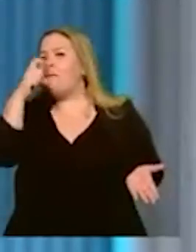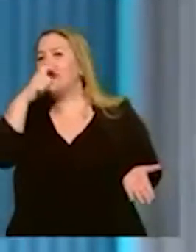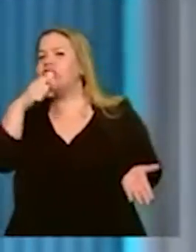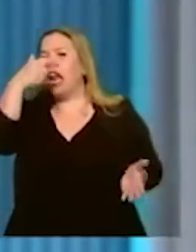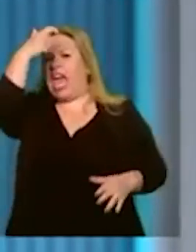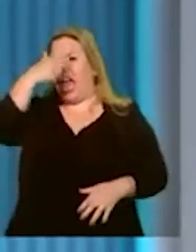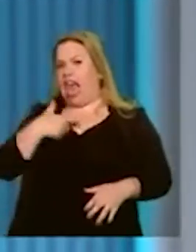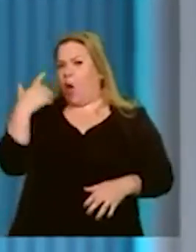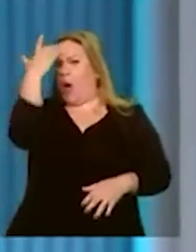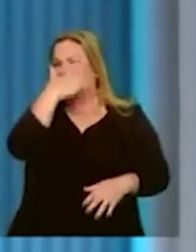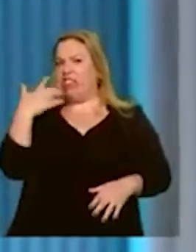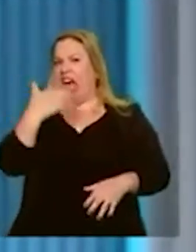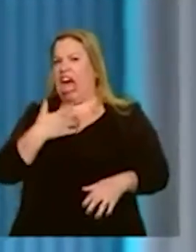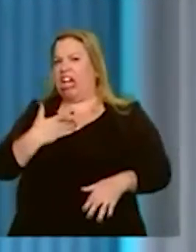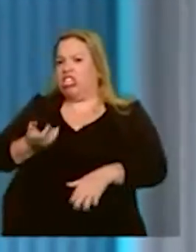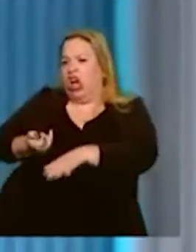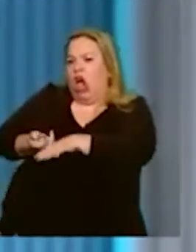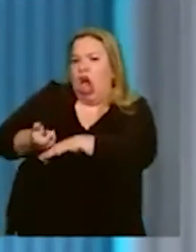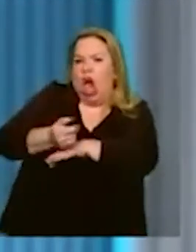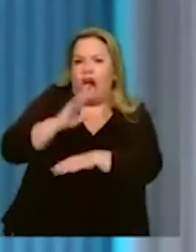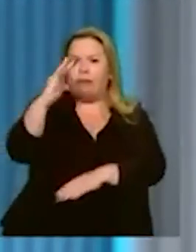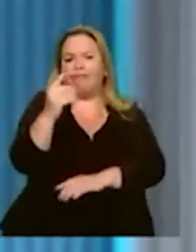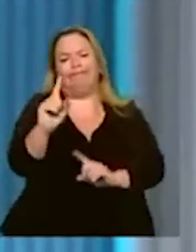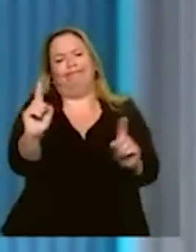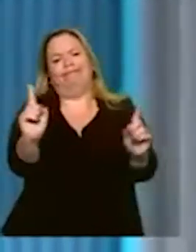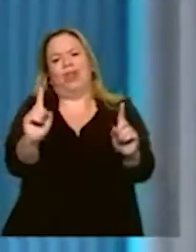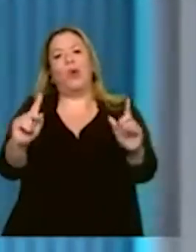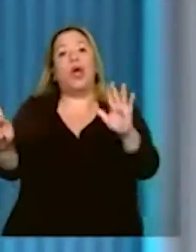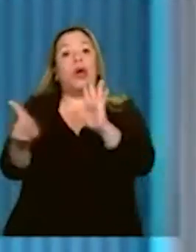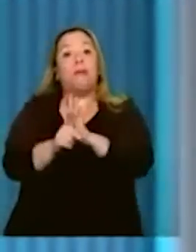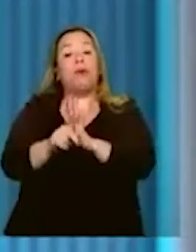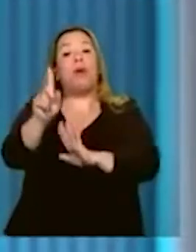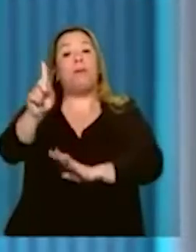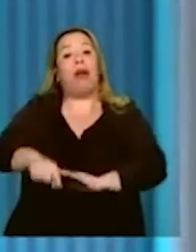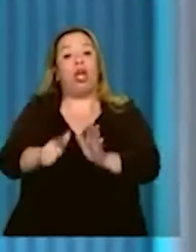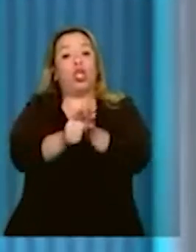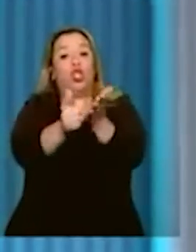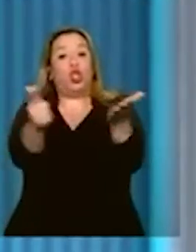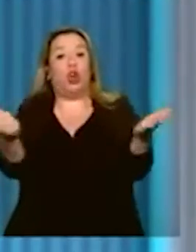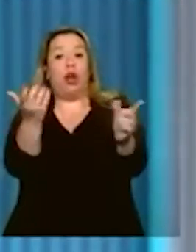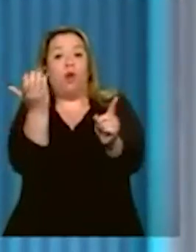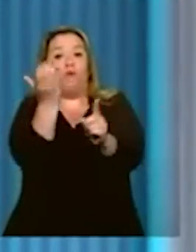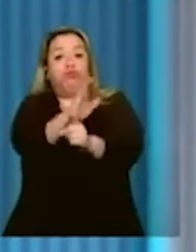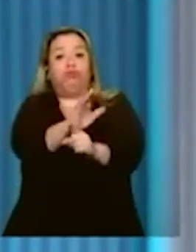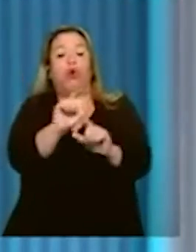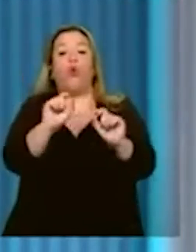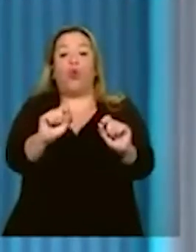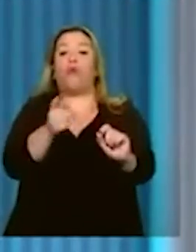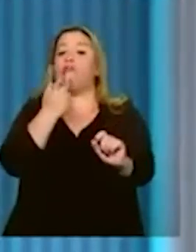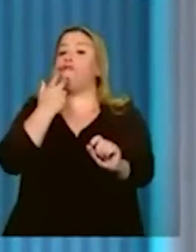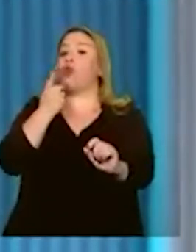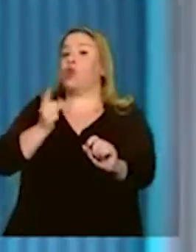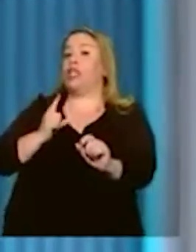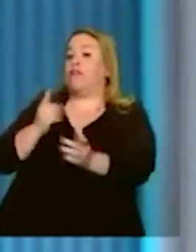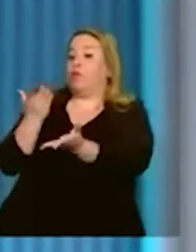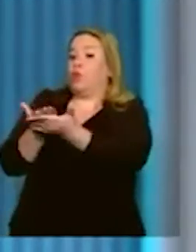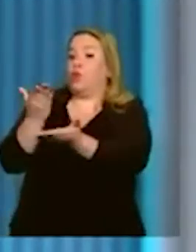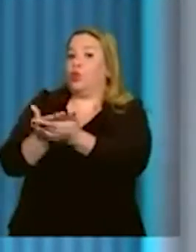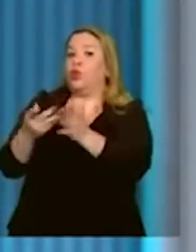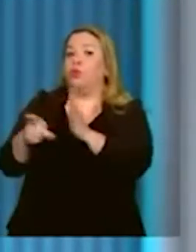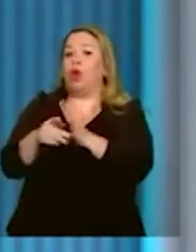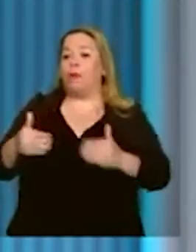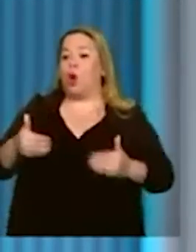Haddad inventando fake news. Matéria da Folha dizendo que vazou um estudo do Ministério da Economia de